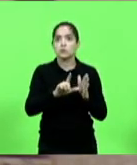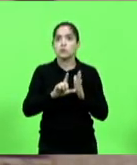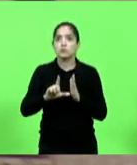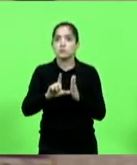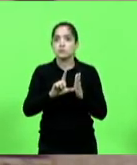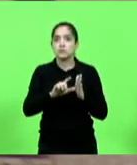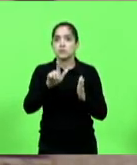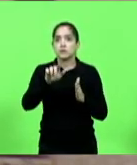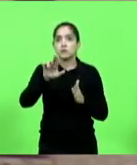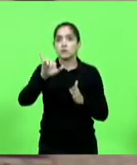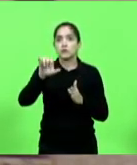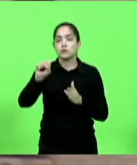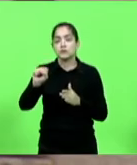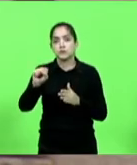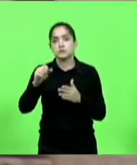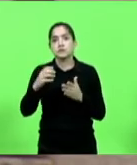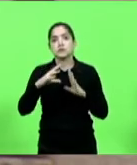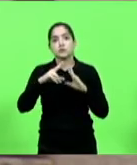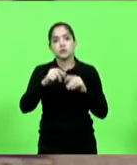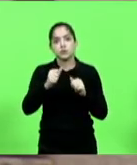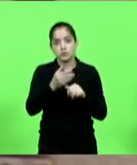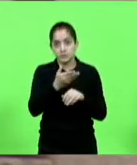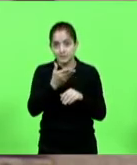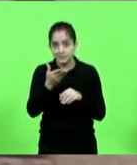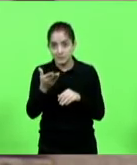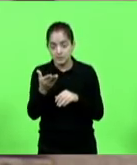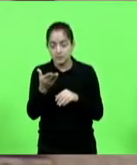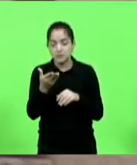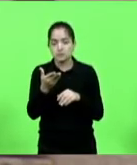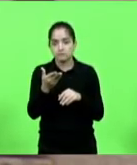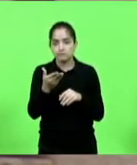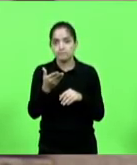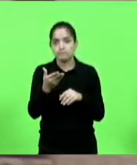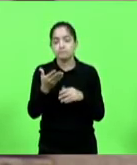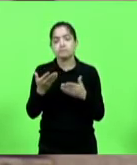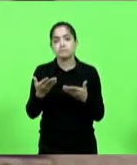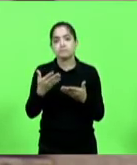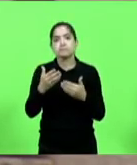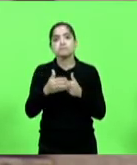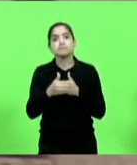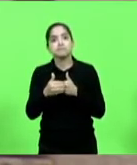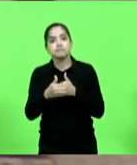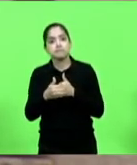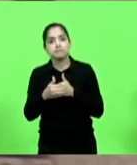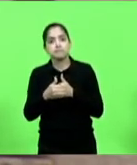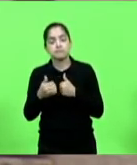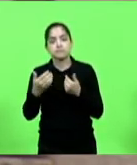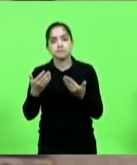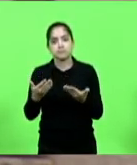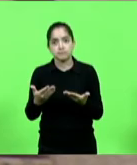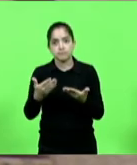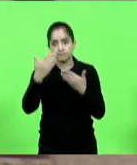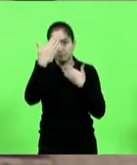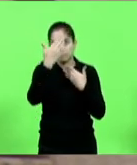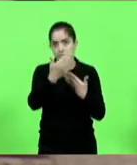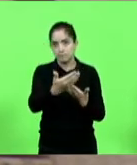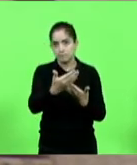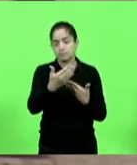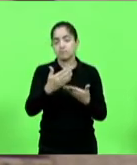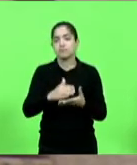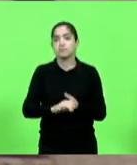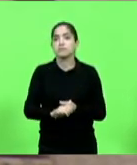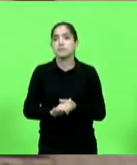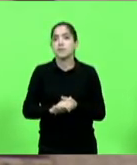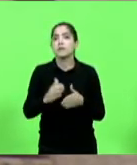Luiz Leig. A todos eles, a nossa demonstração de carinho, de agradecimento, sobretudo,